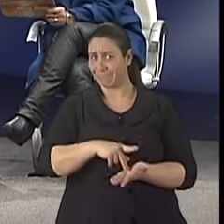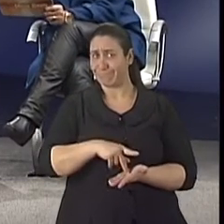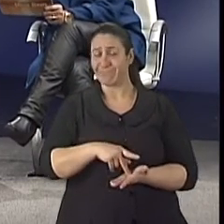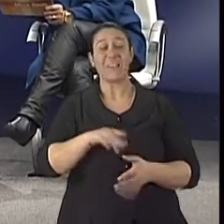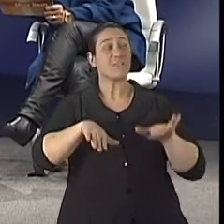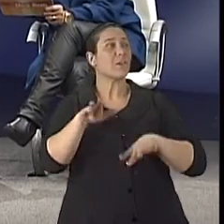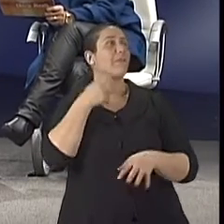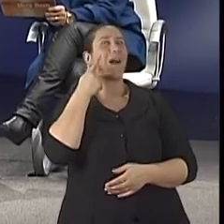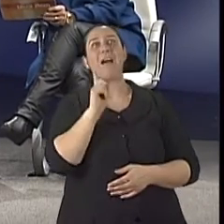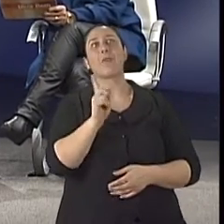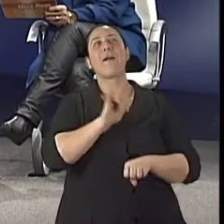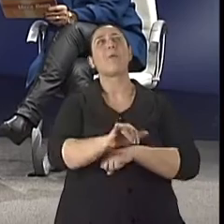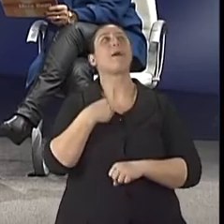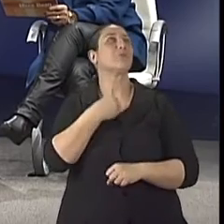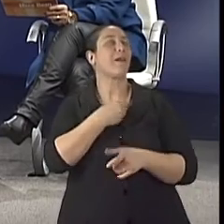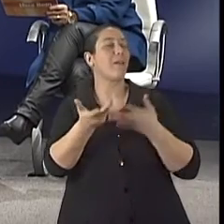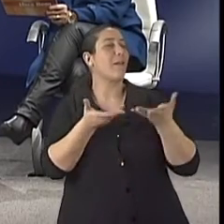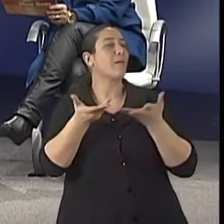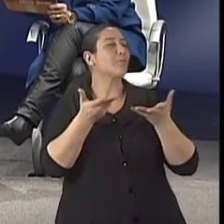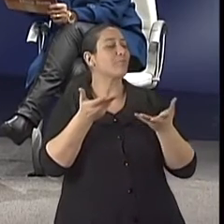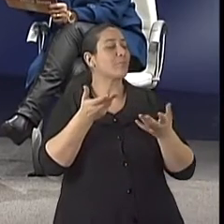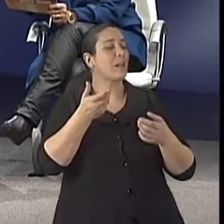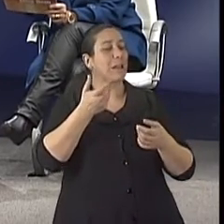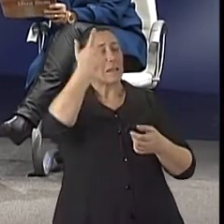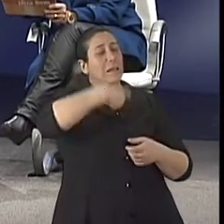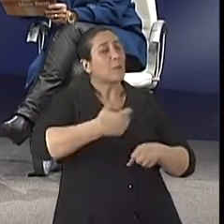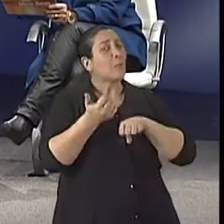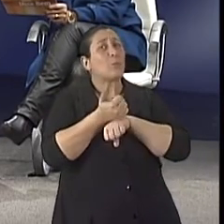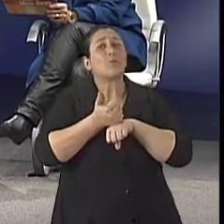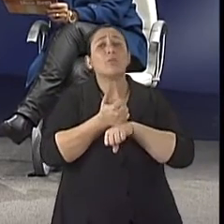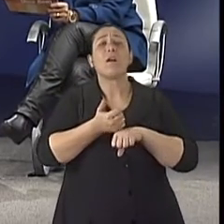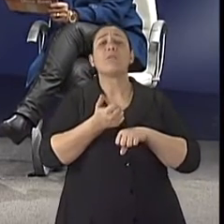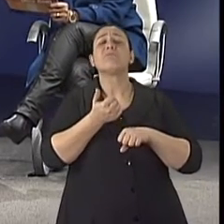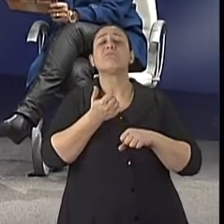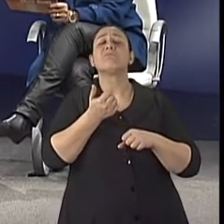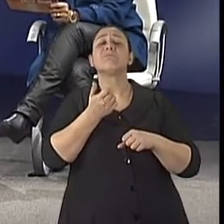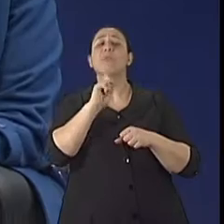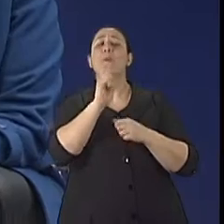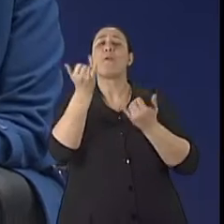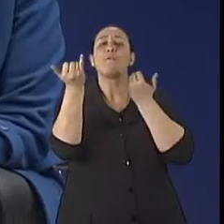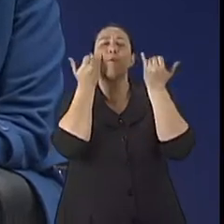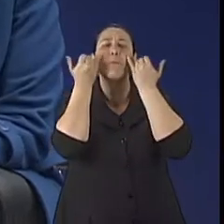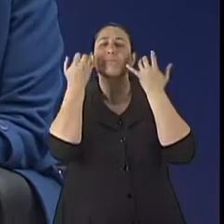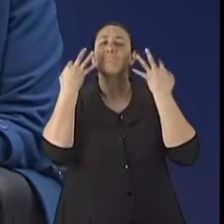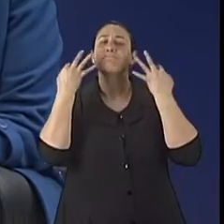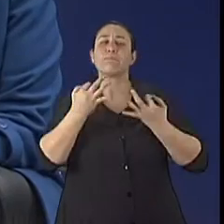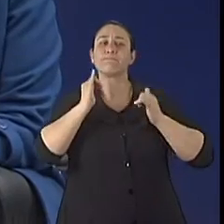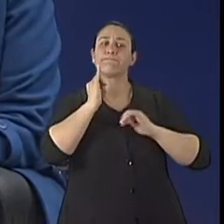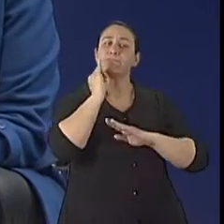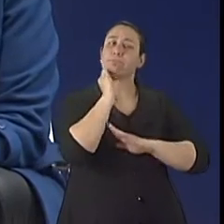não é bem o erro médico, né? Mas assim, a questão de o profissional não dar a informação bem